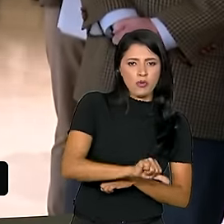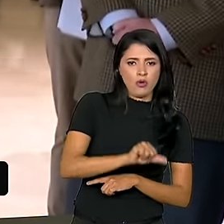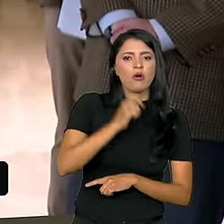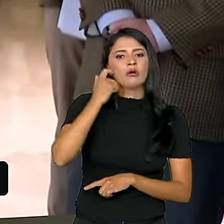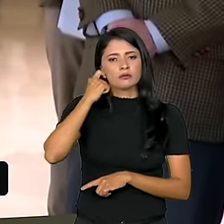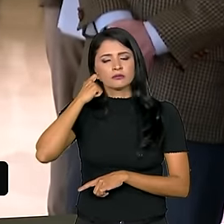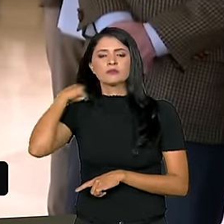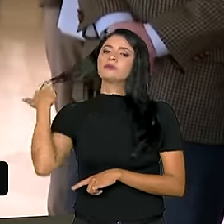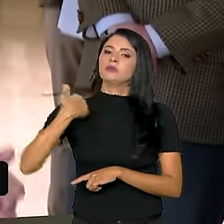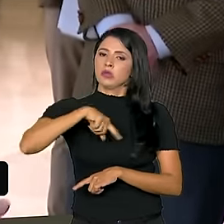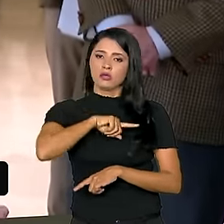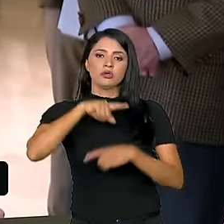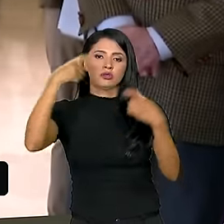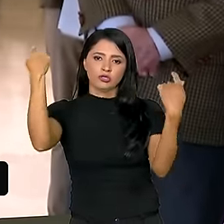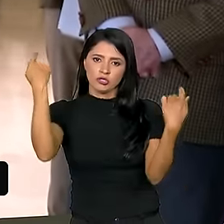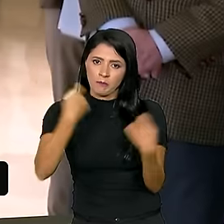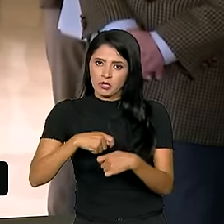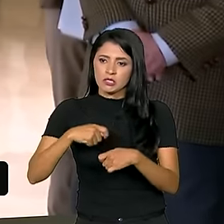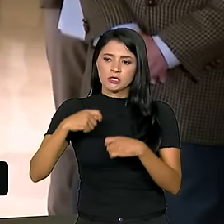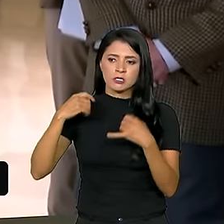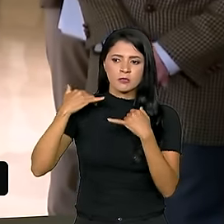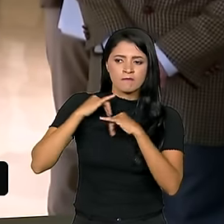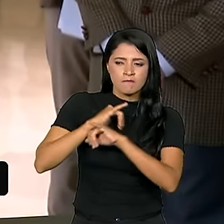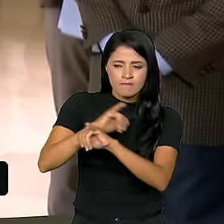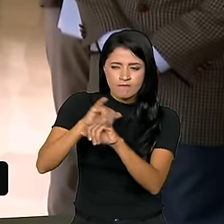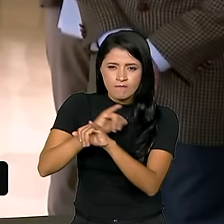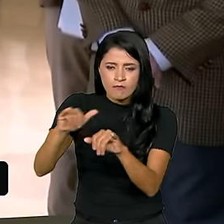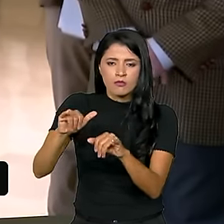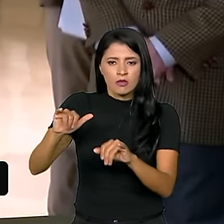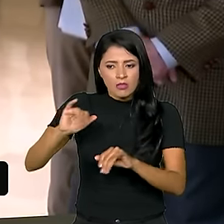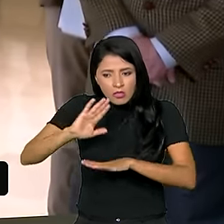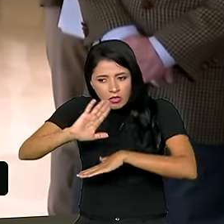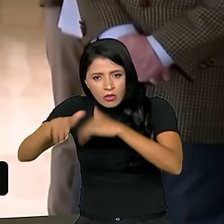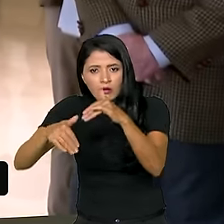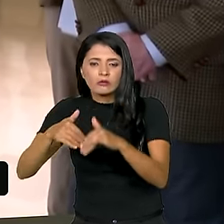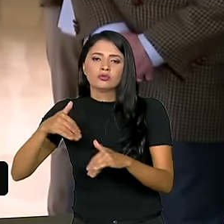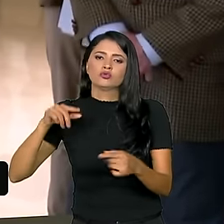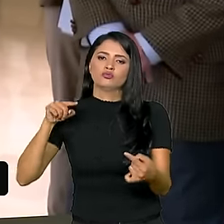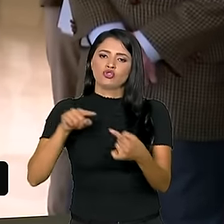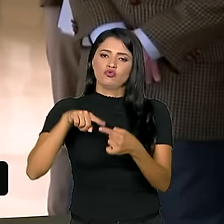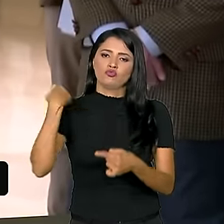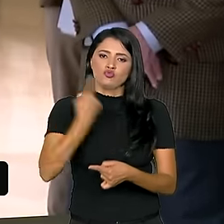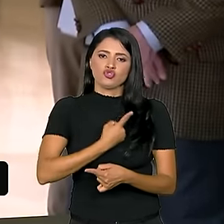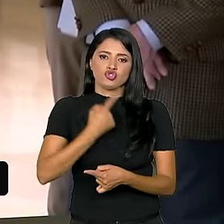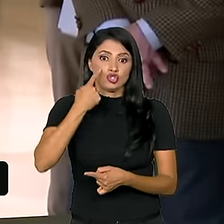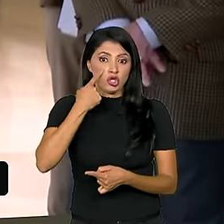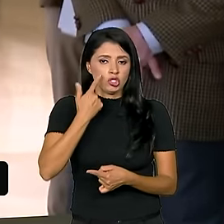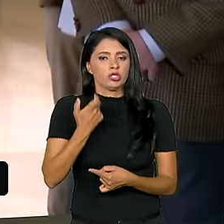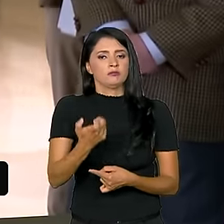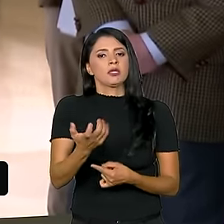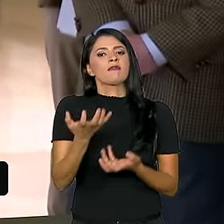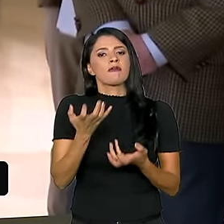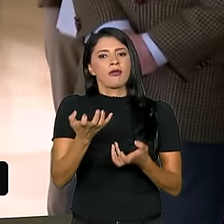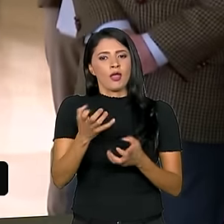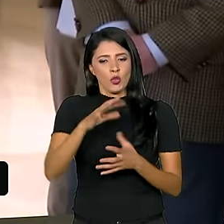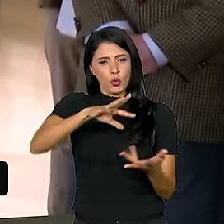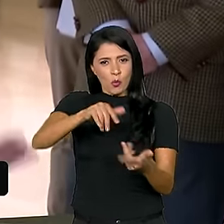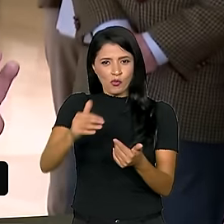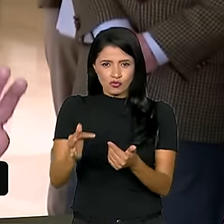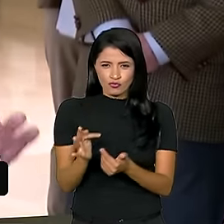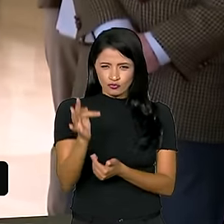Eu acho que nós temos que passar mensagens construtivas daquilo que nós queremos que o mundo seja daqui para frente.